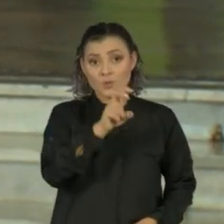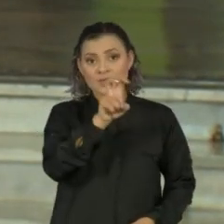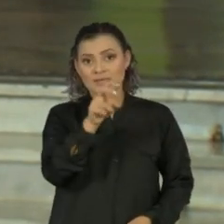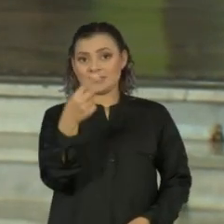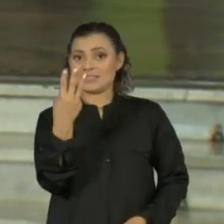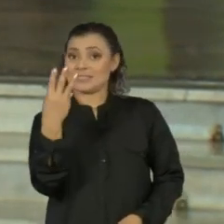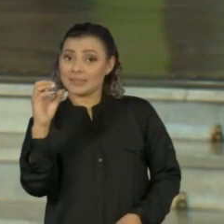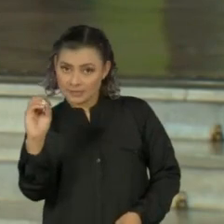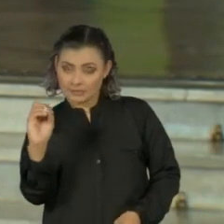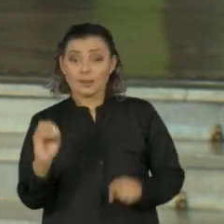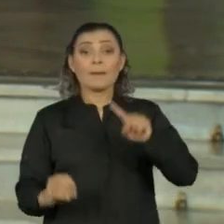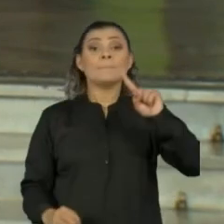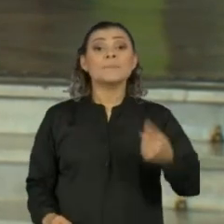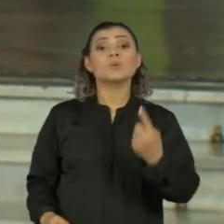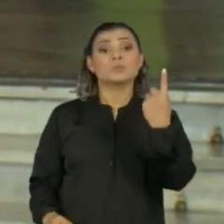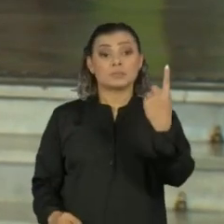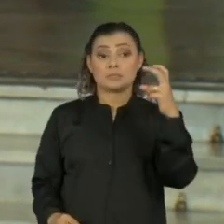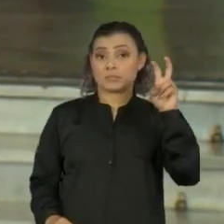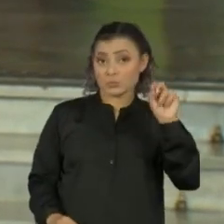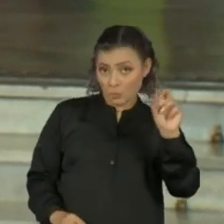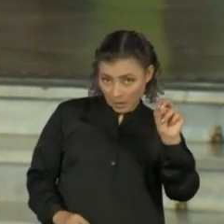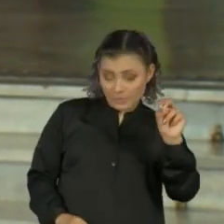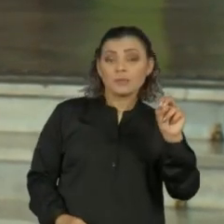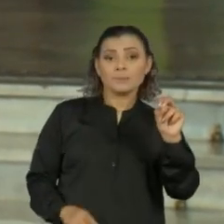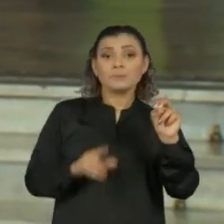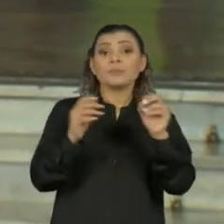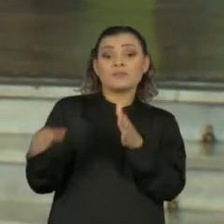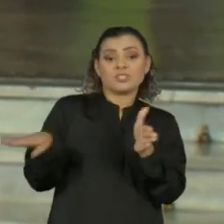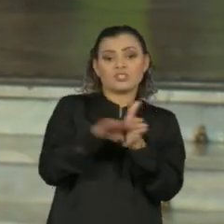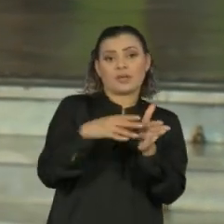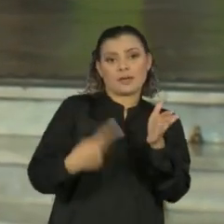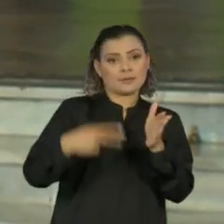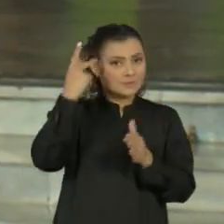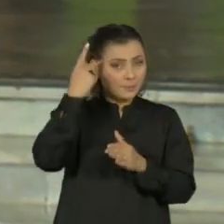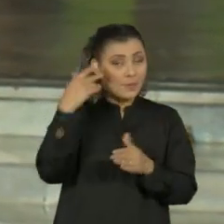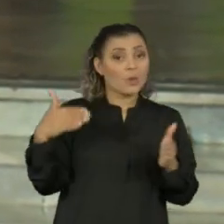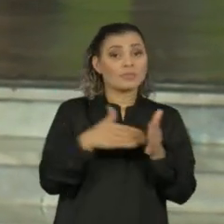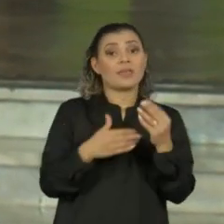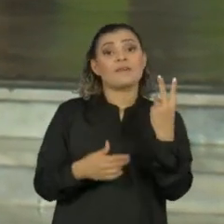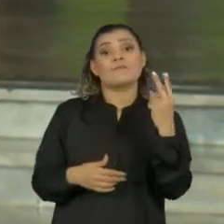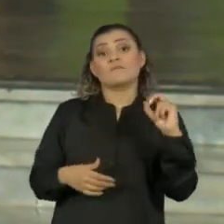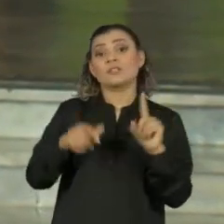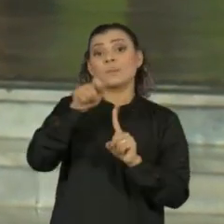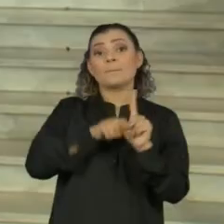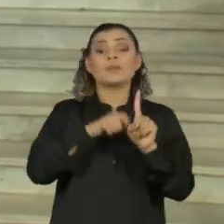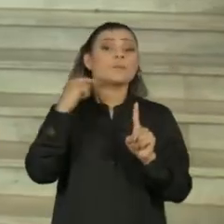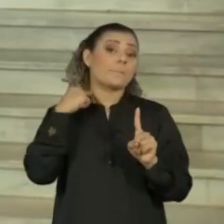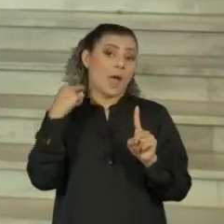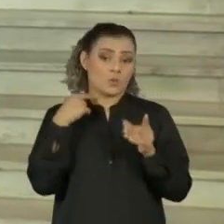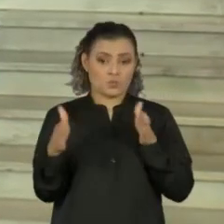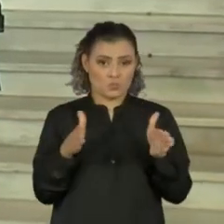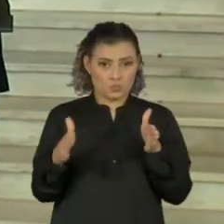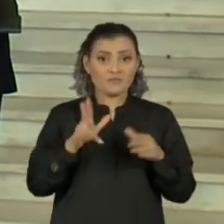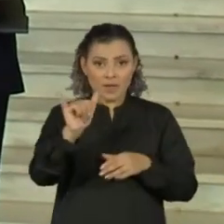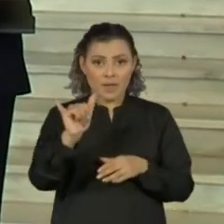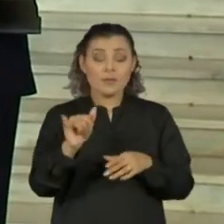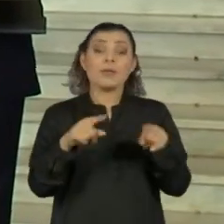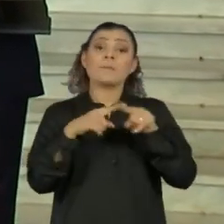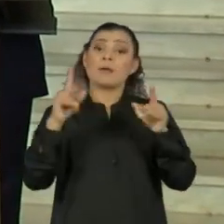1.150 entregues em São Paulo até o dia 20 de maio. Lembrando que essa aquisição